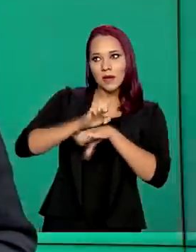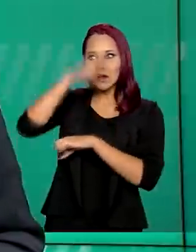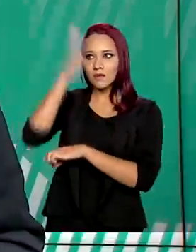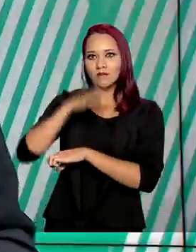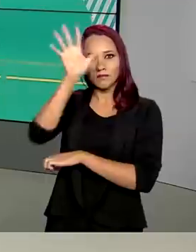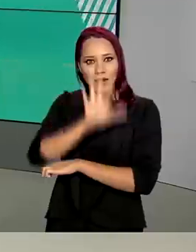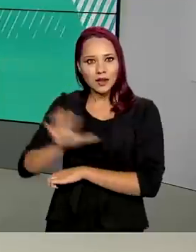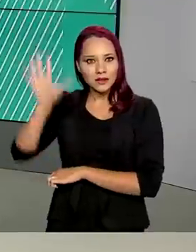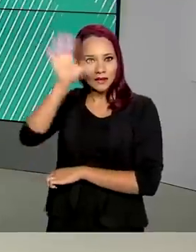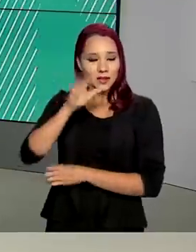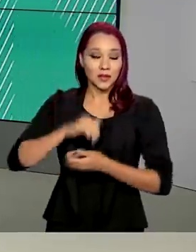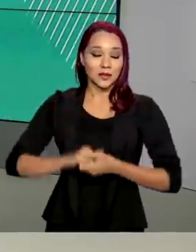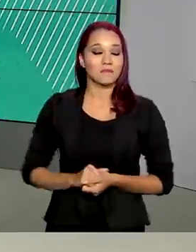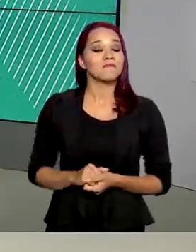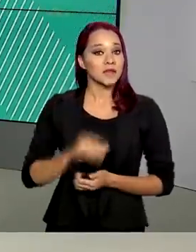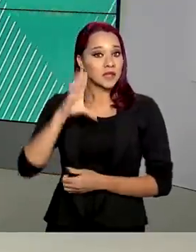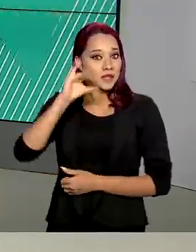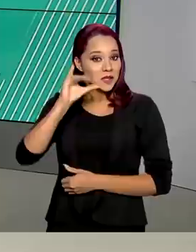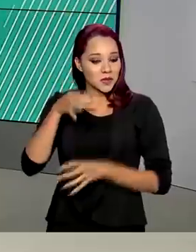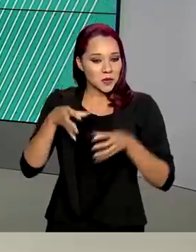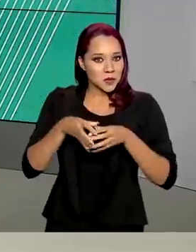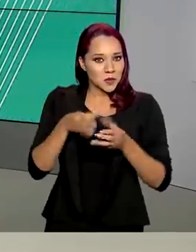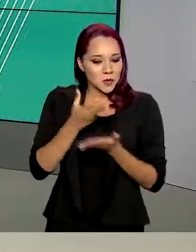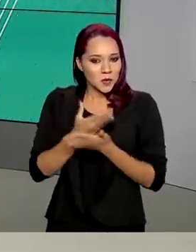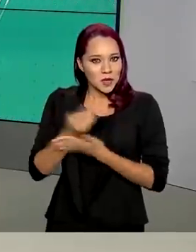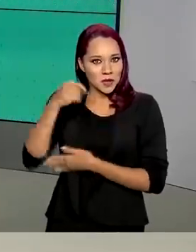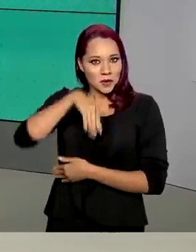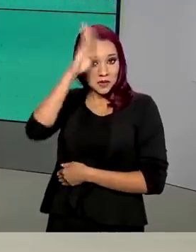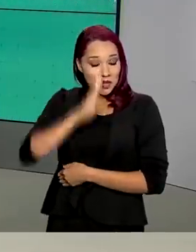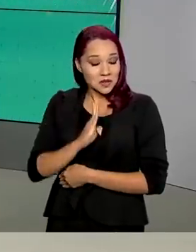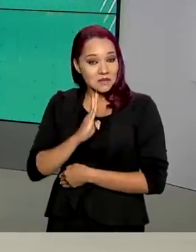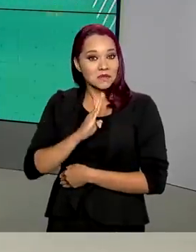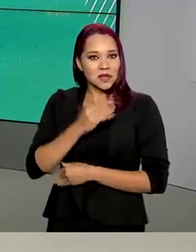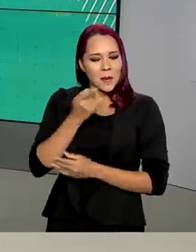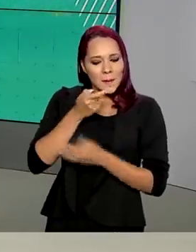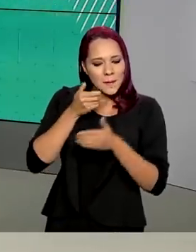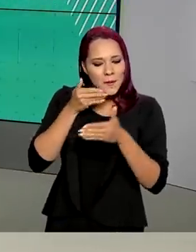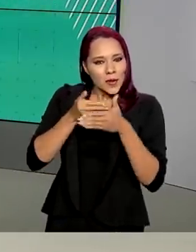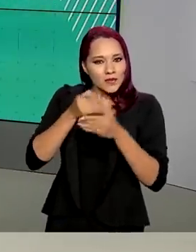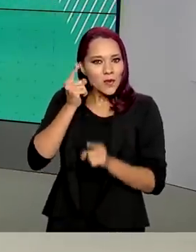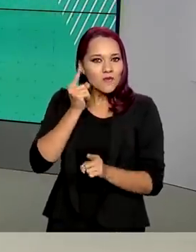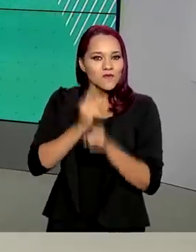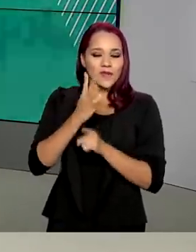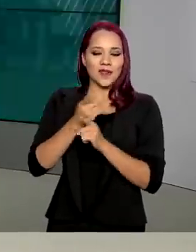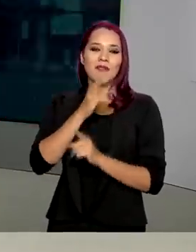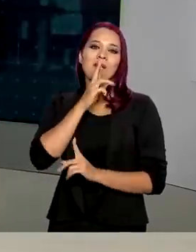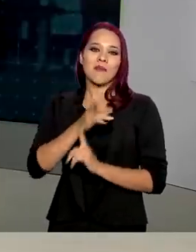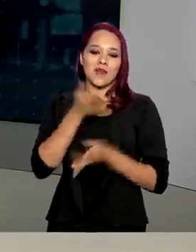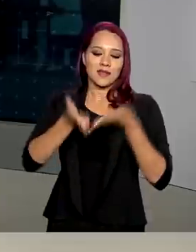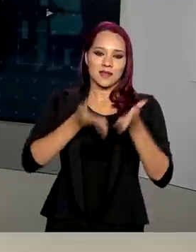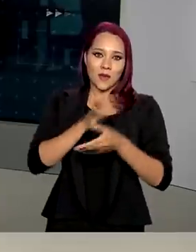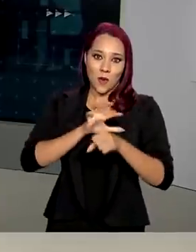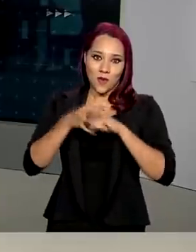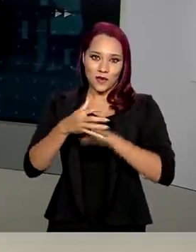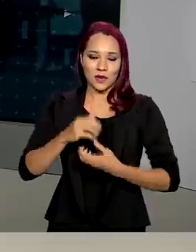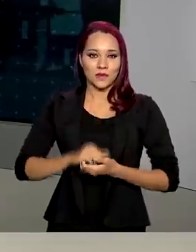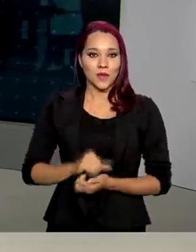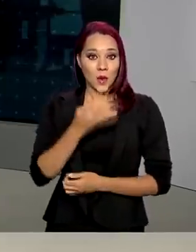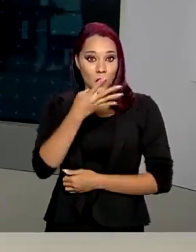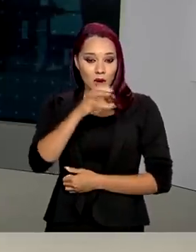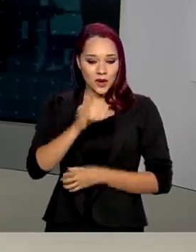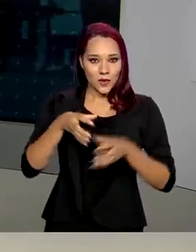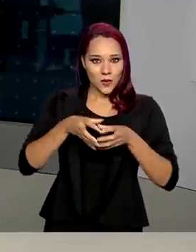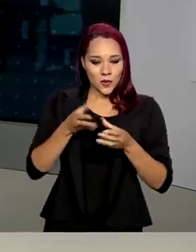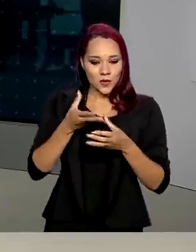país. E cientistas brasileiros estão perto de um medicamento para tratar o coronavírus. Quarenta cientistas do